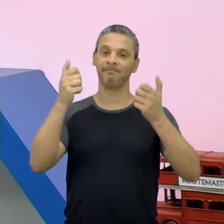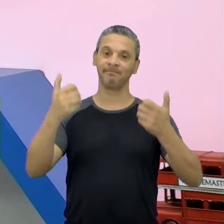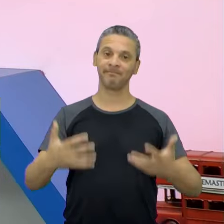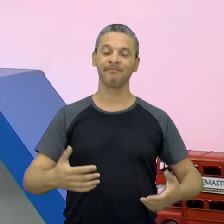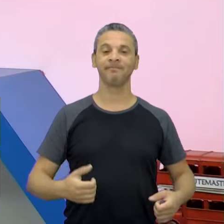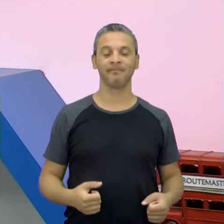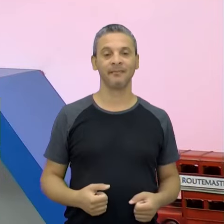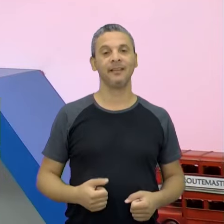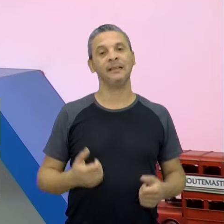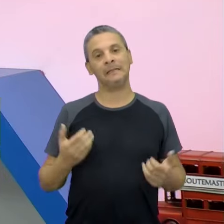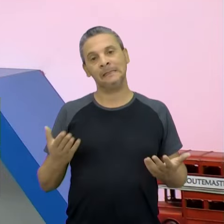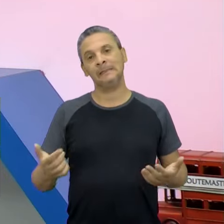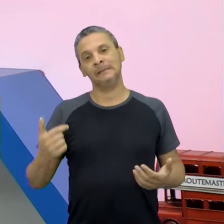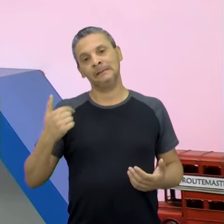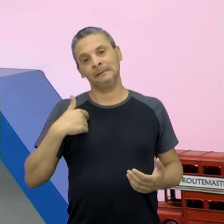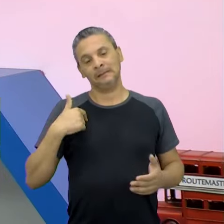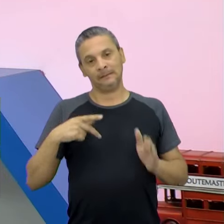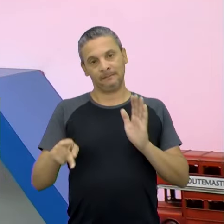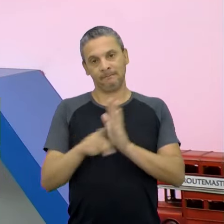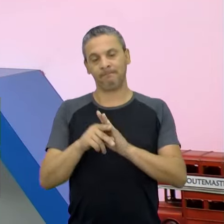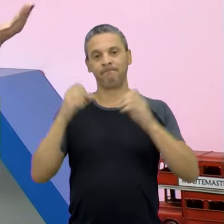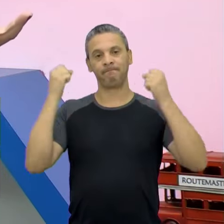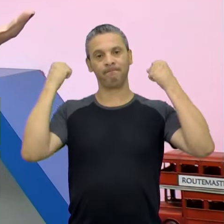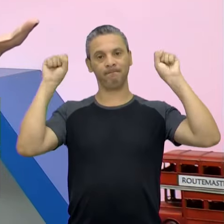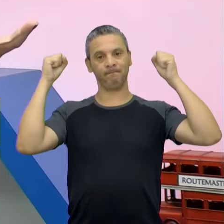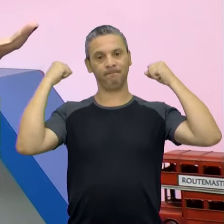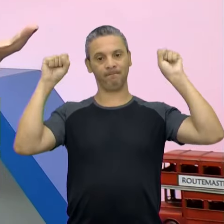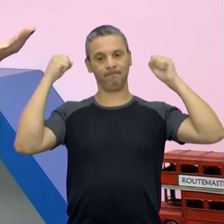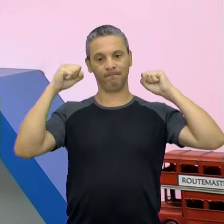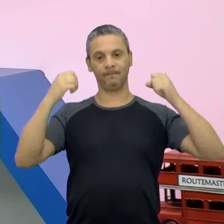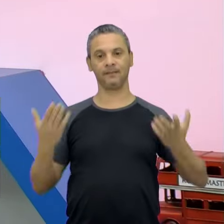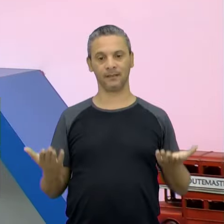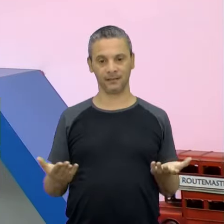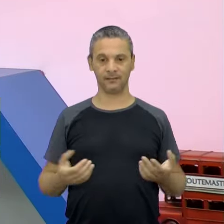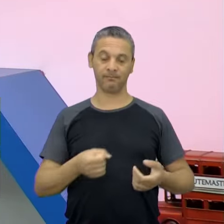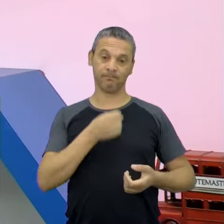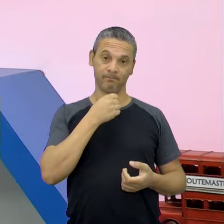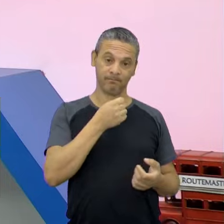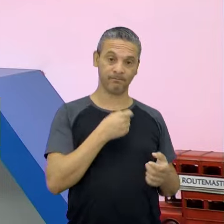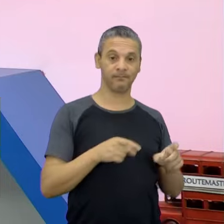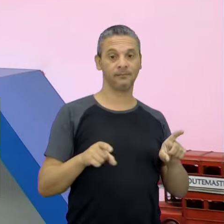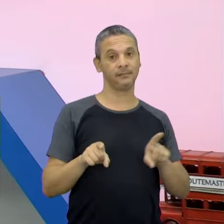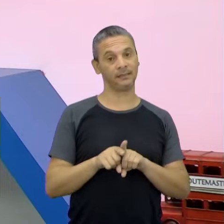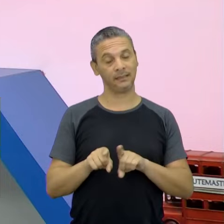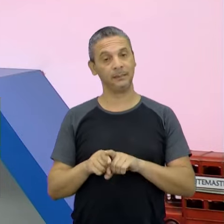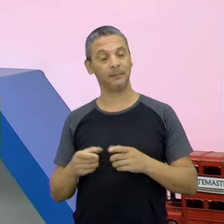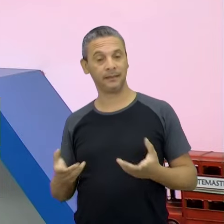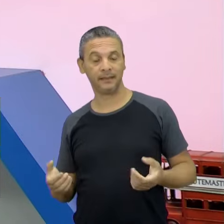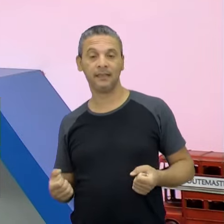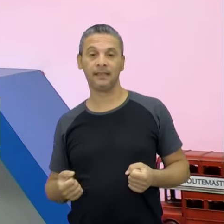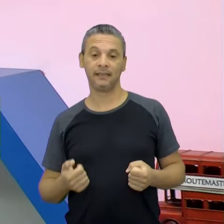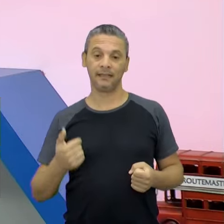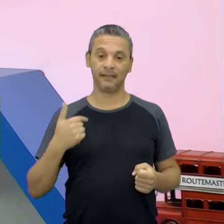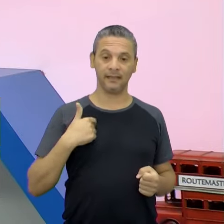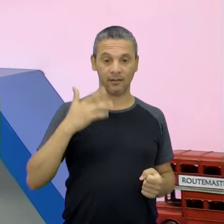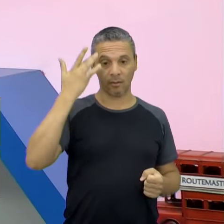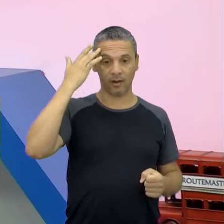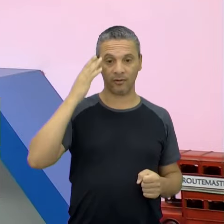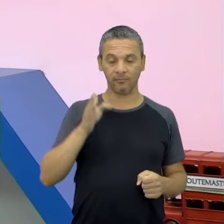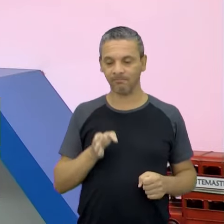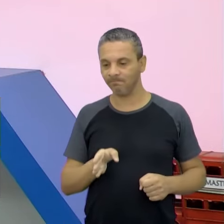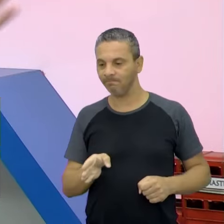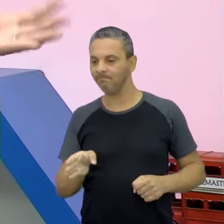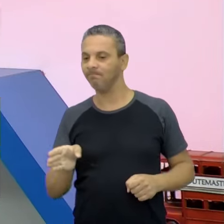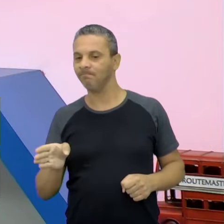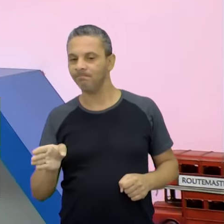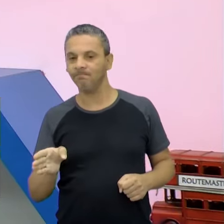jornal, bom, eu sou da educação física, eu faço jornalismo. Certo. Então, assim, eu já me vejo indo realmente para